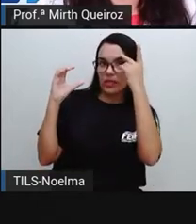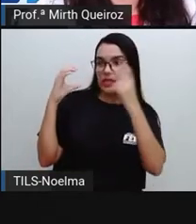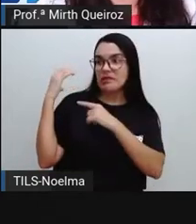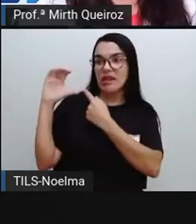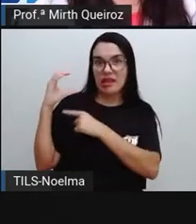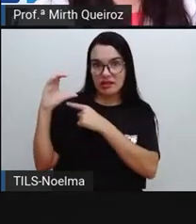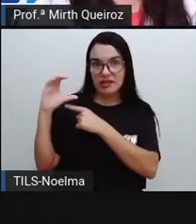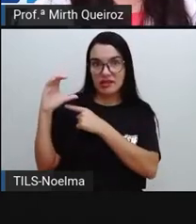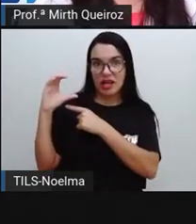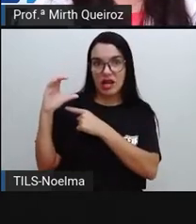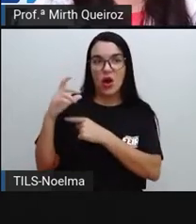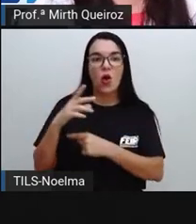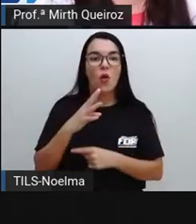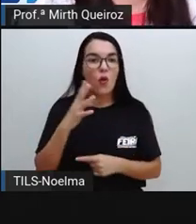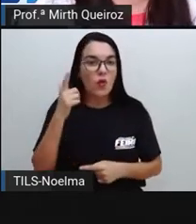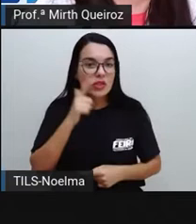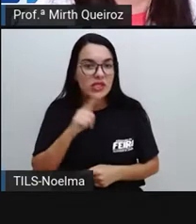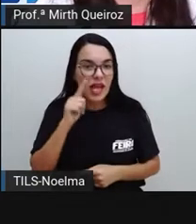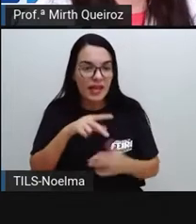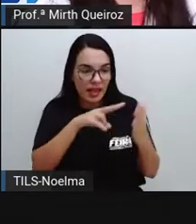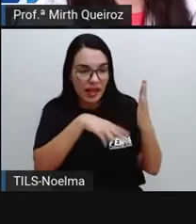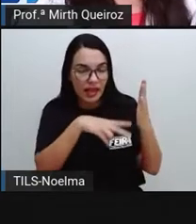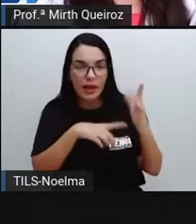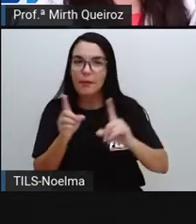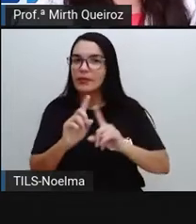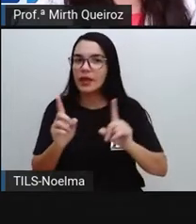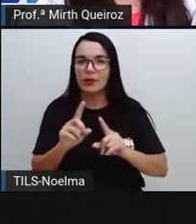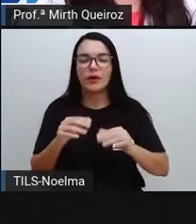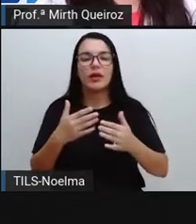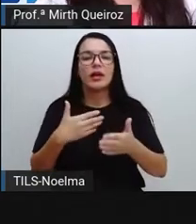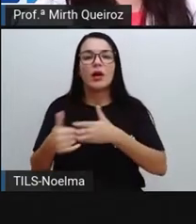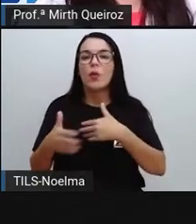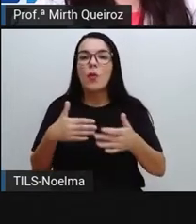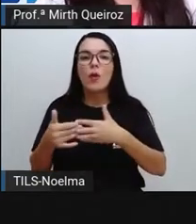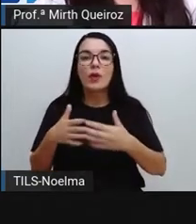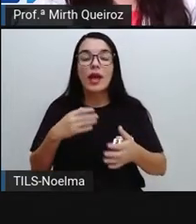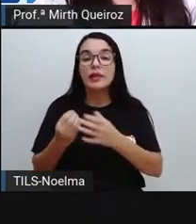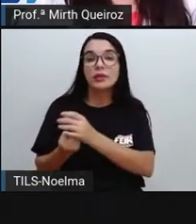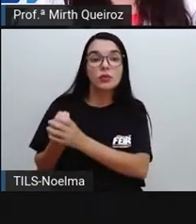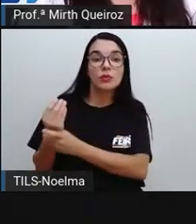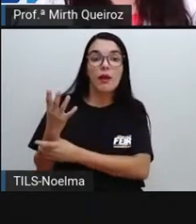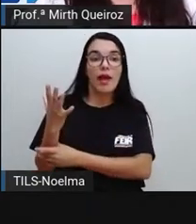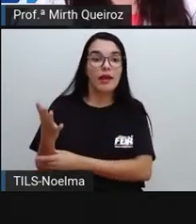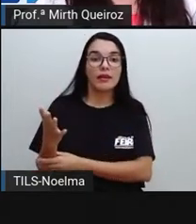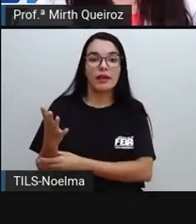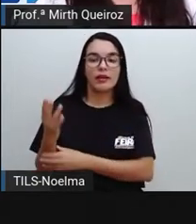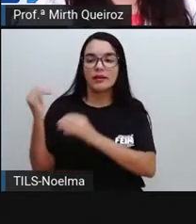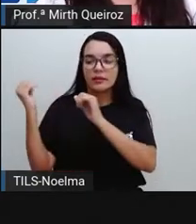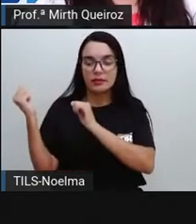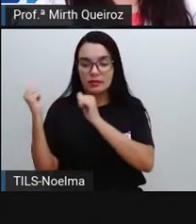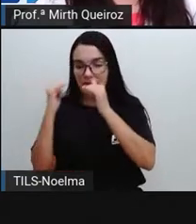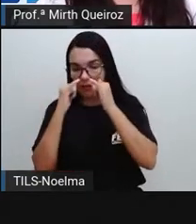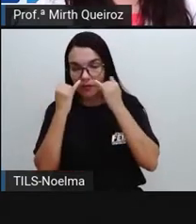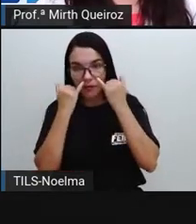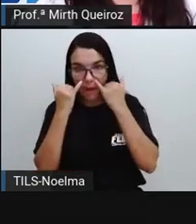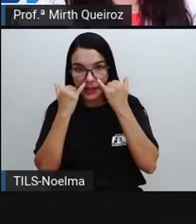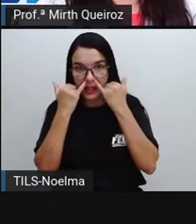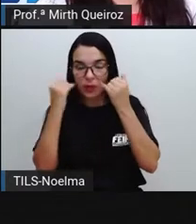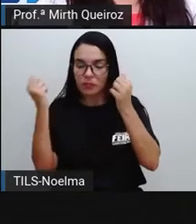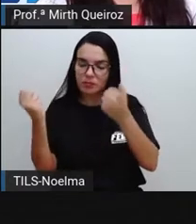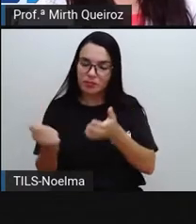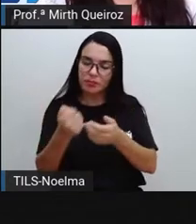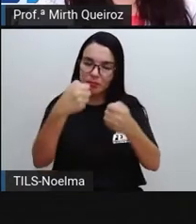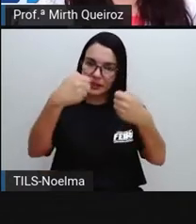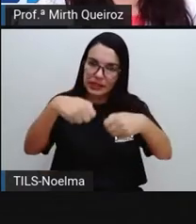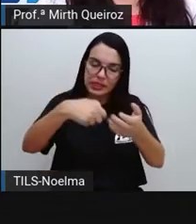científica. Eu vou divulgar uma descoberta. E, para eu divulgar essa descoberta, eu tenho que escrever de tal